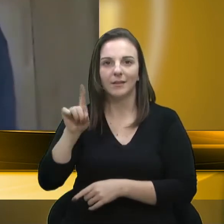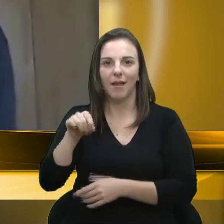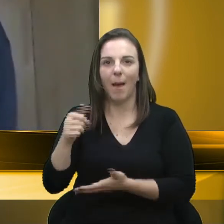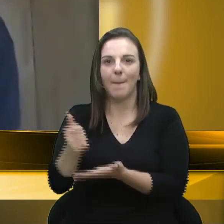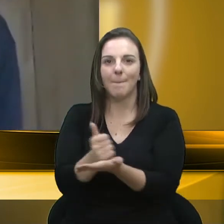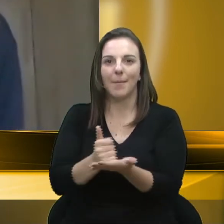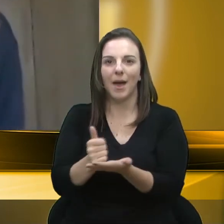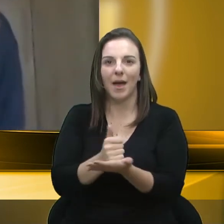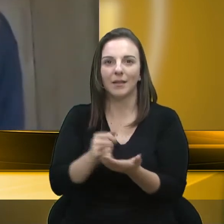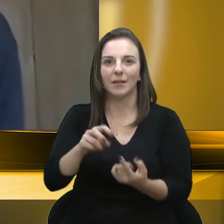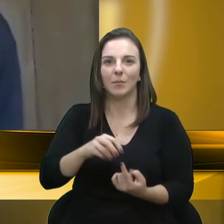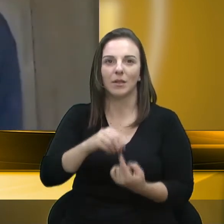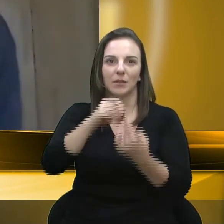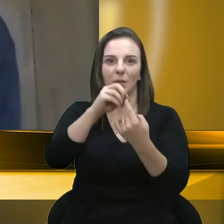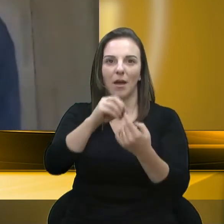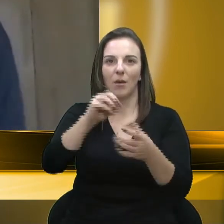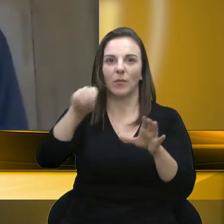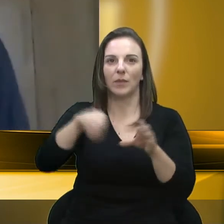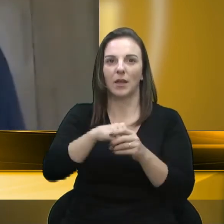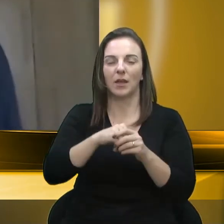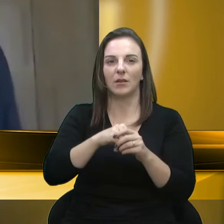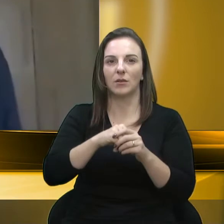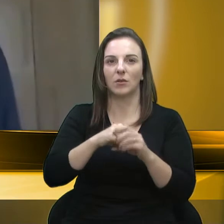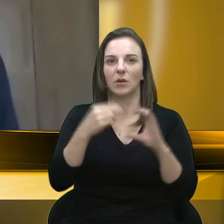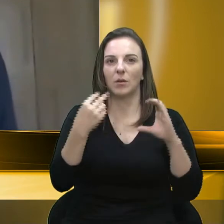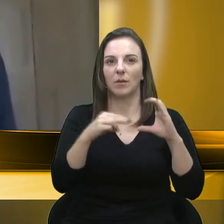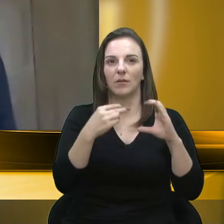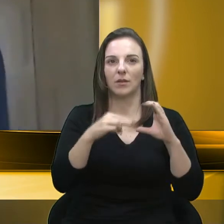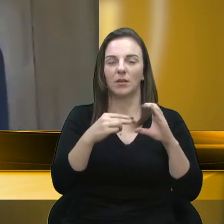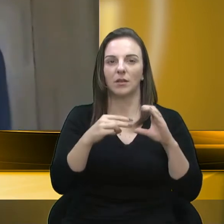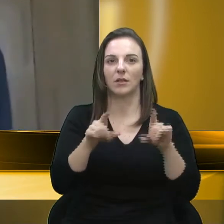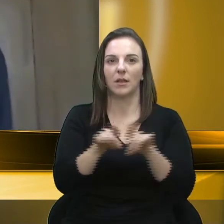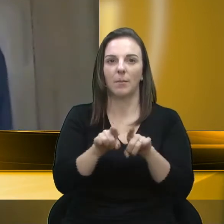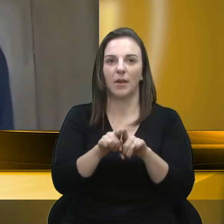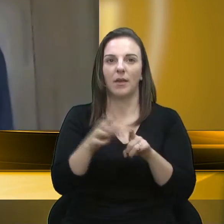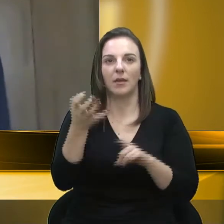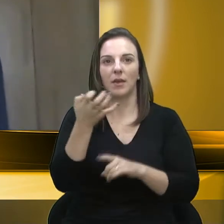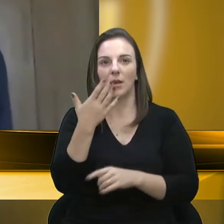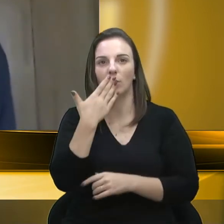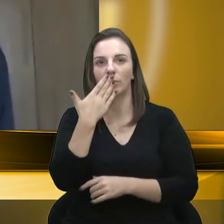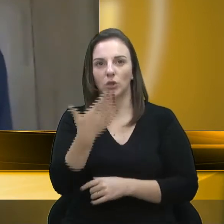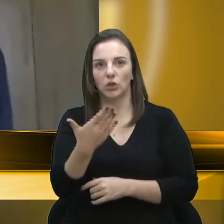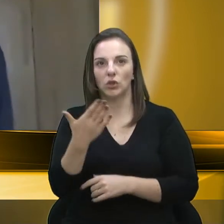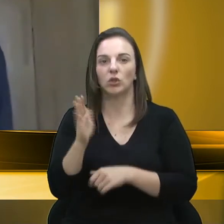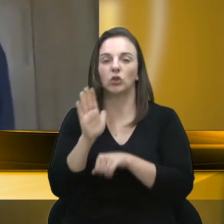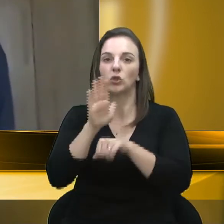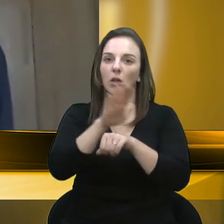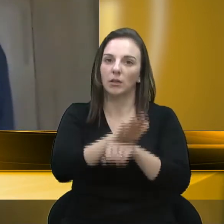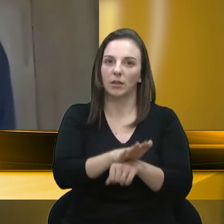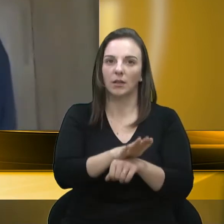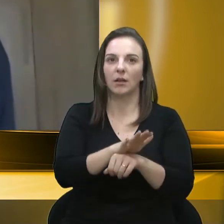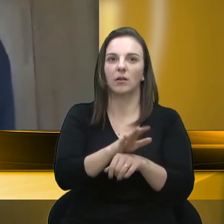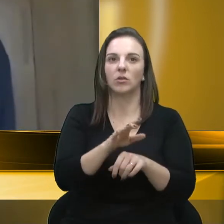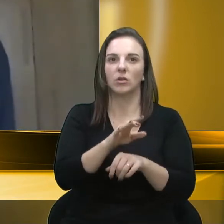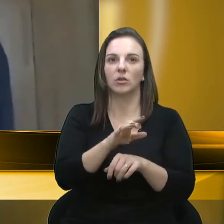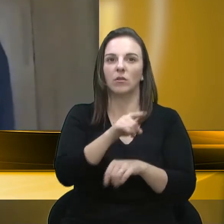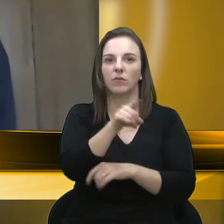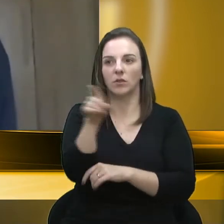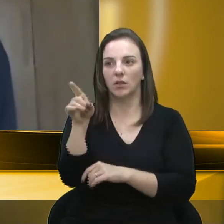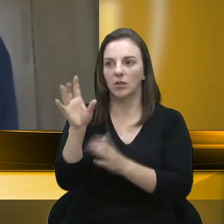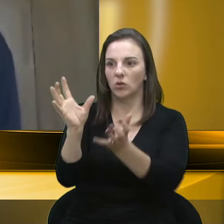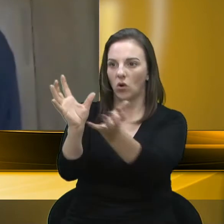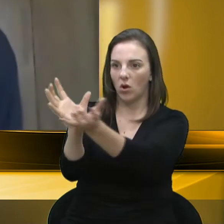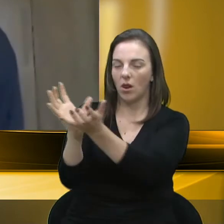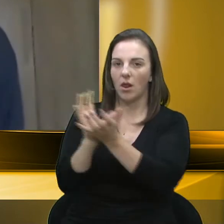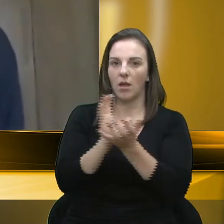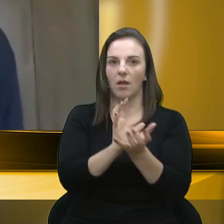governo dentro da Câmara de Vereadores. Então eu, inclusive, queria pedir a solidariedade e a ajuda dos nobres pares que